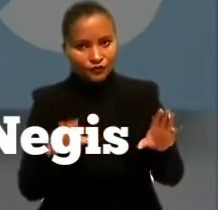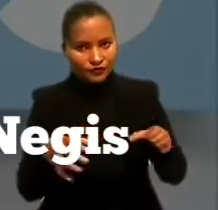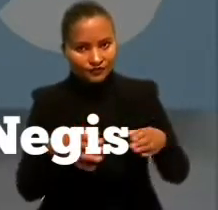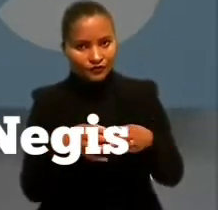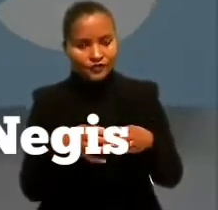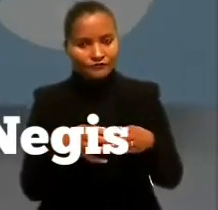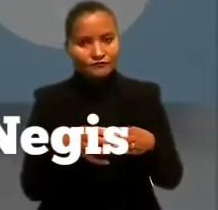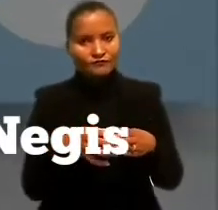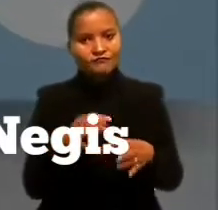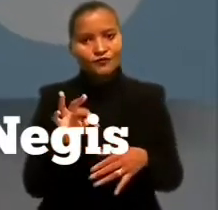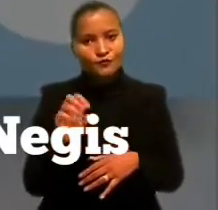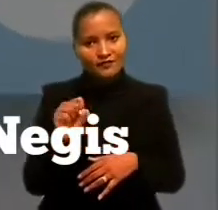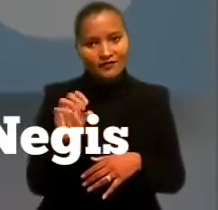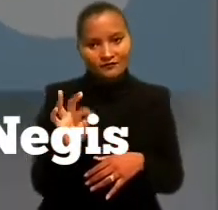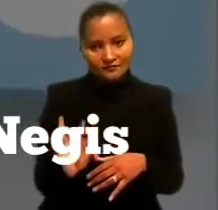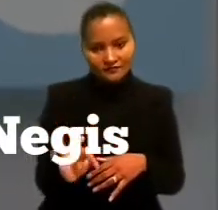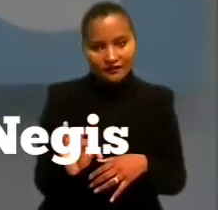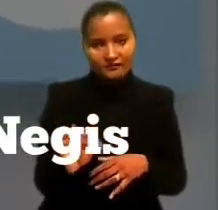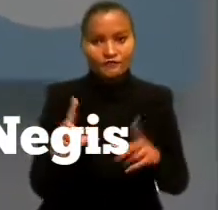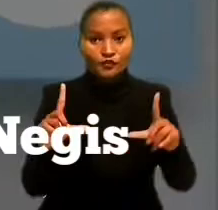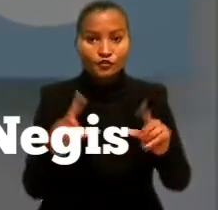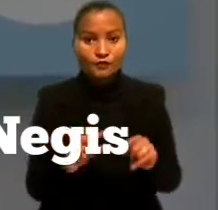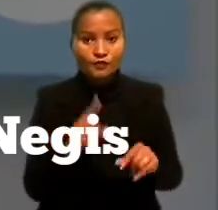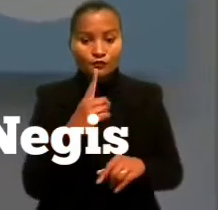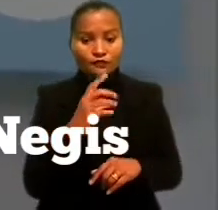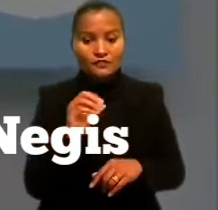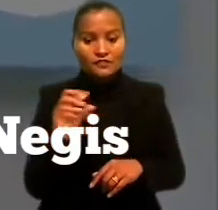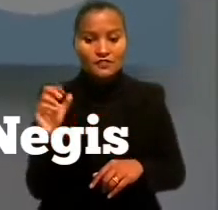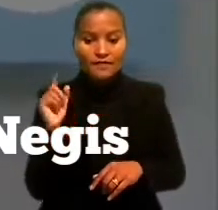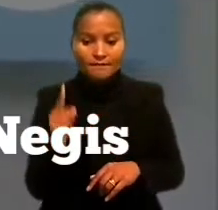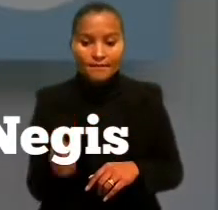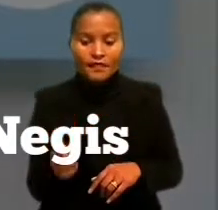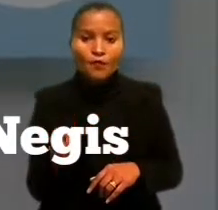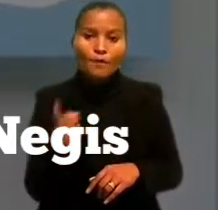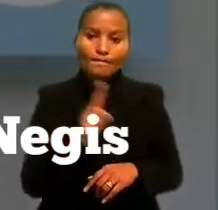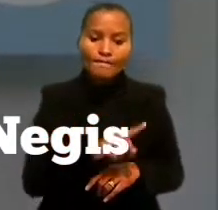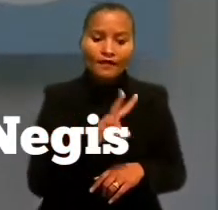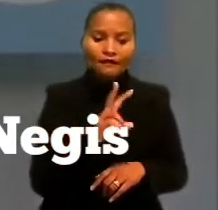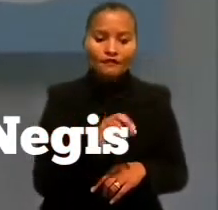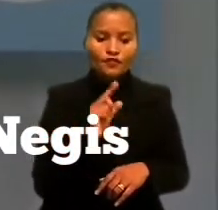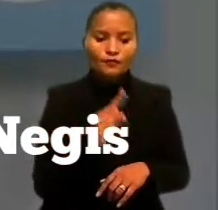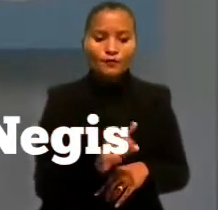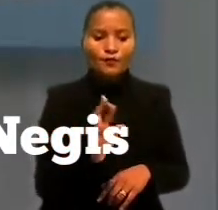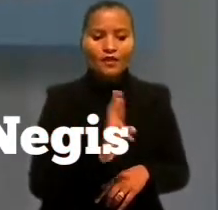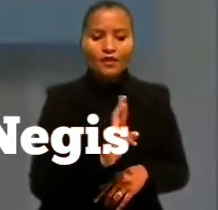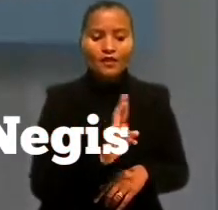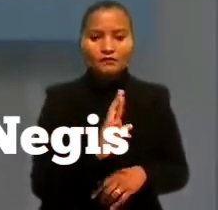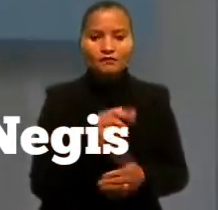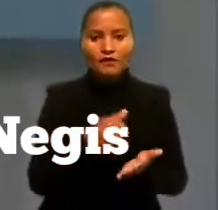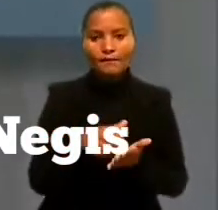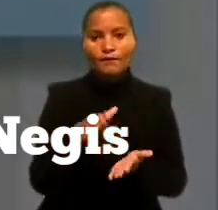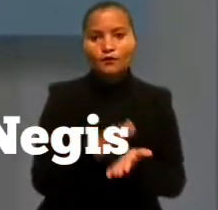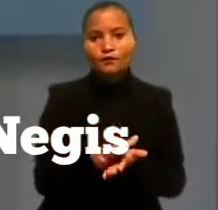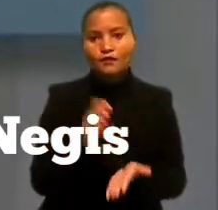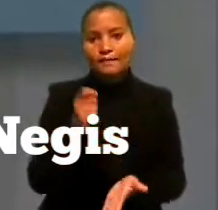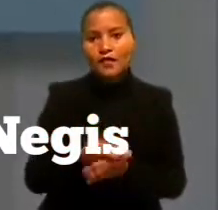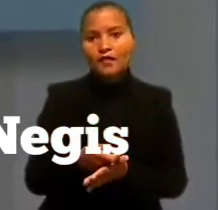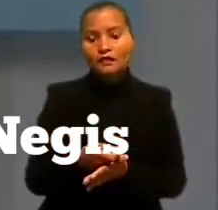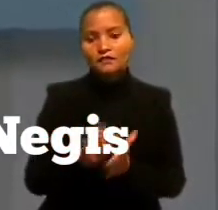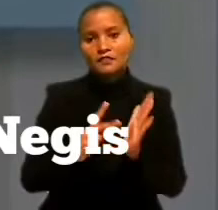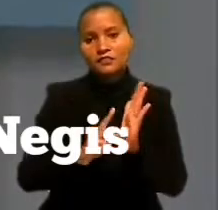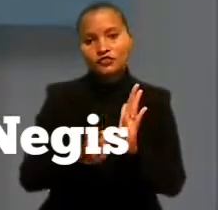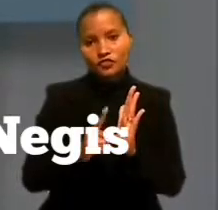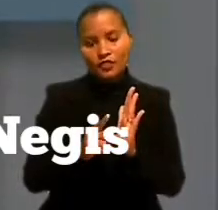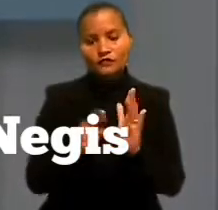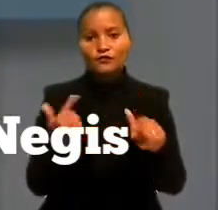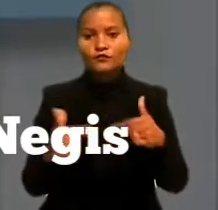dissídios coletivos do Tribunal Superior do Trabalho reduziu de 100 mil para 20 mil reais. O valor da multa a ser paga